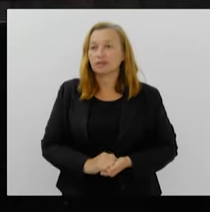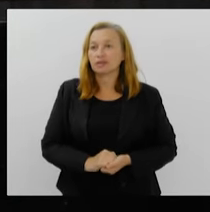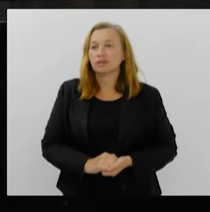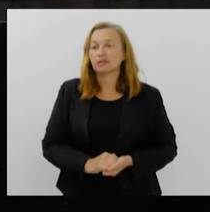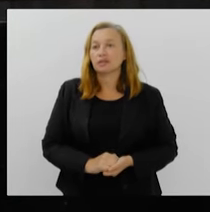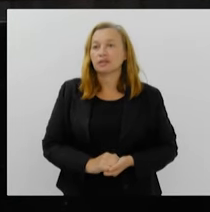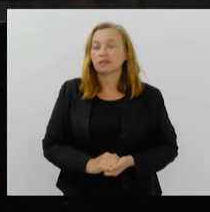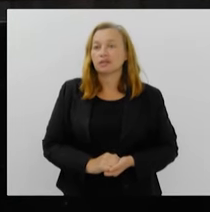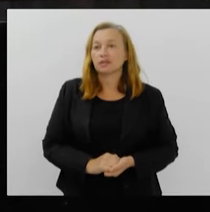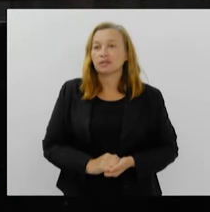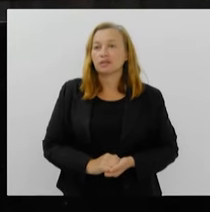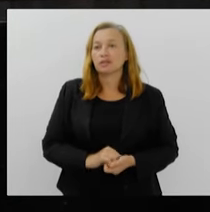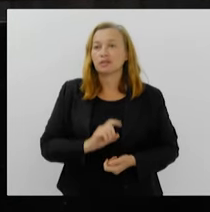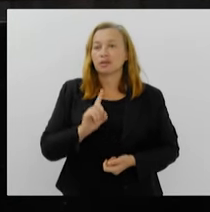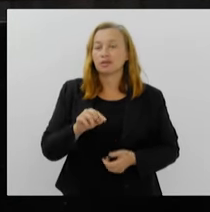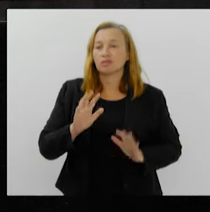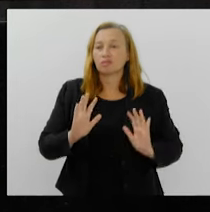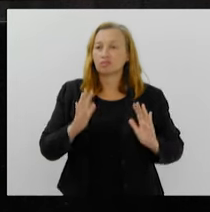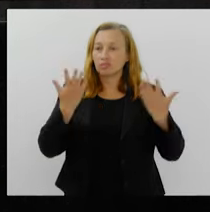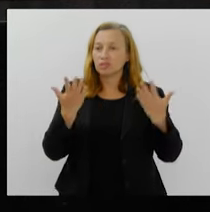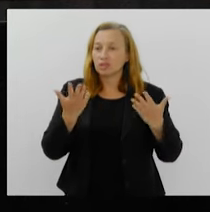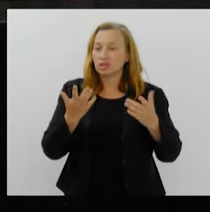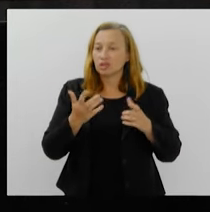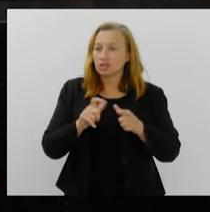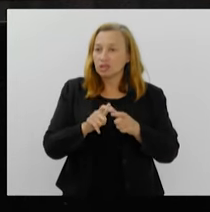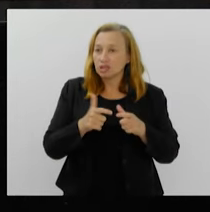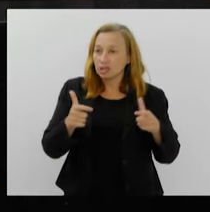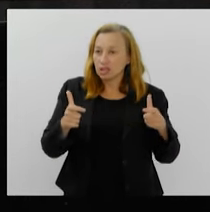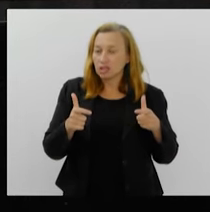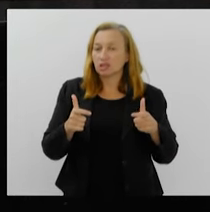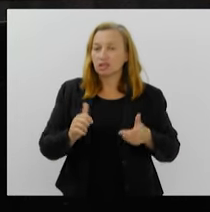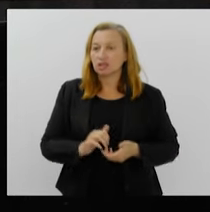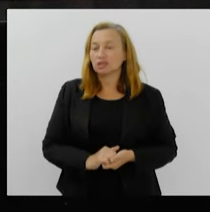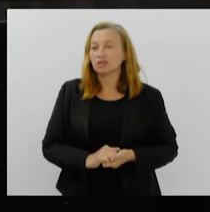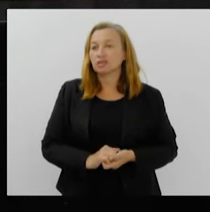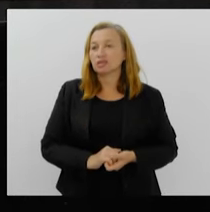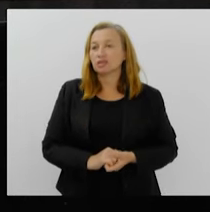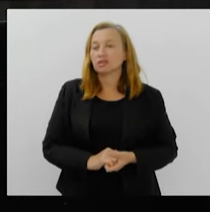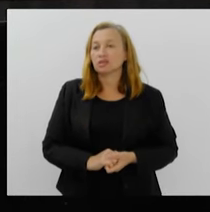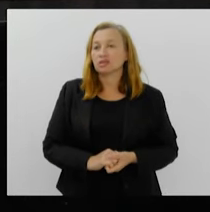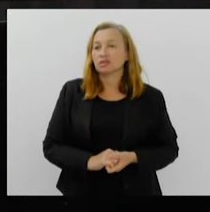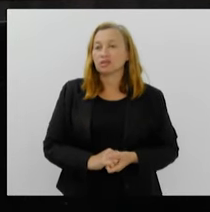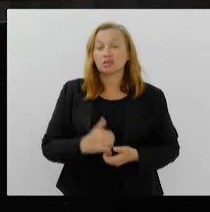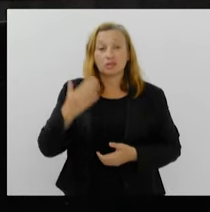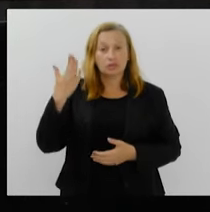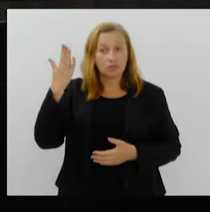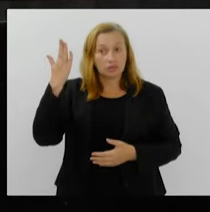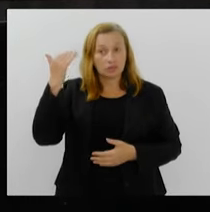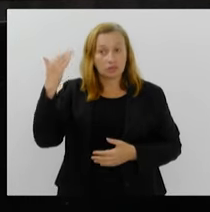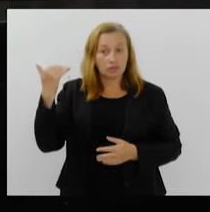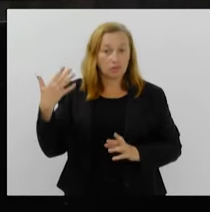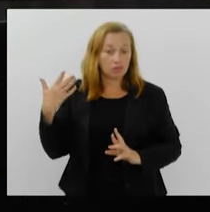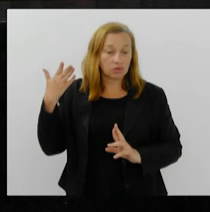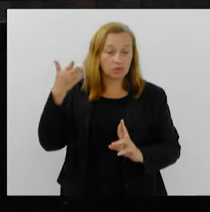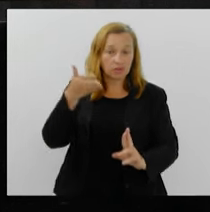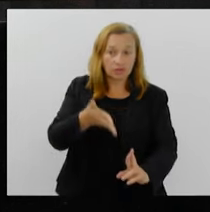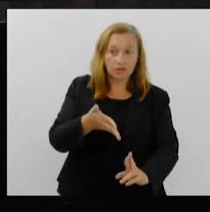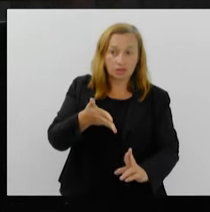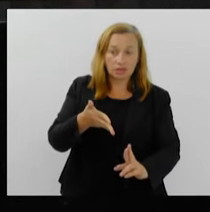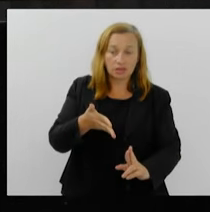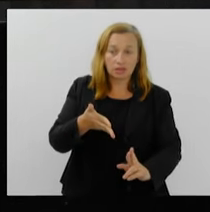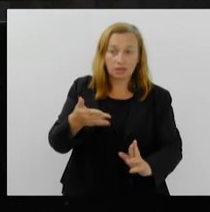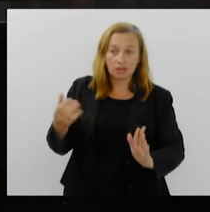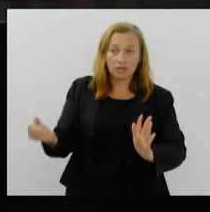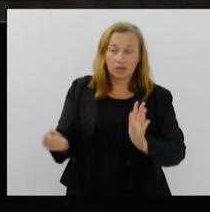é um evento de grande significação para a divulgação da marca